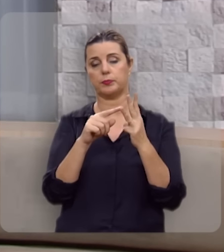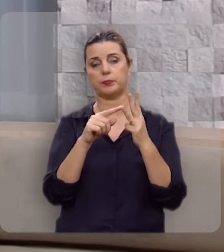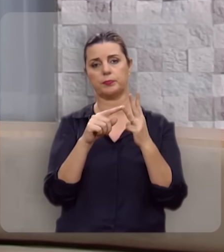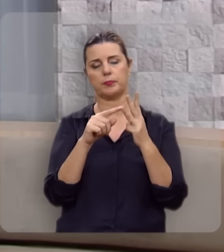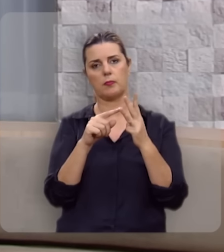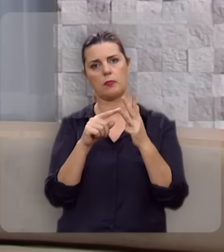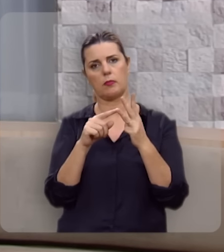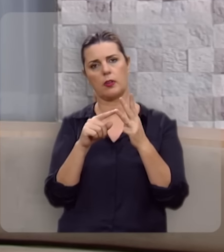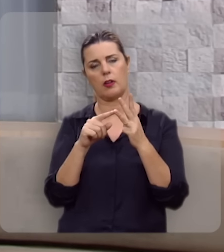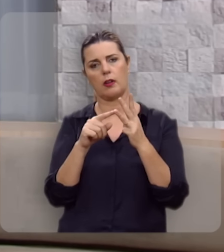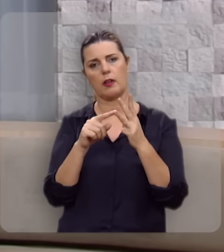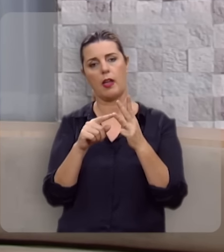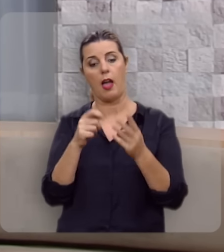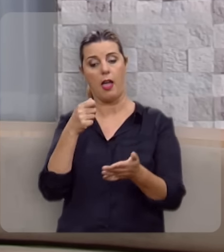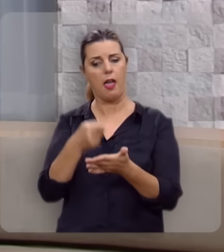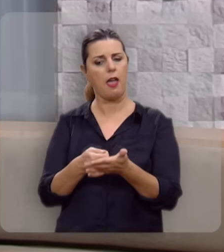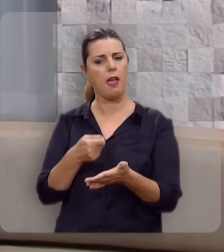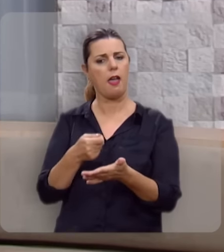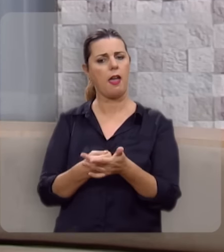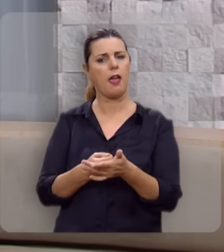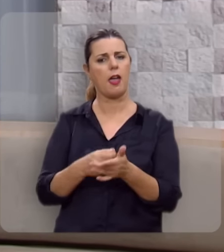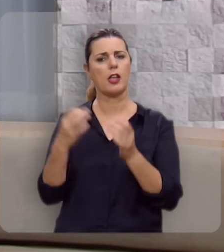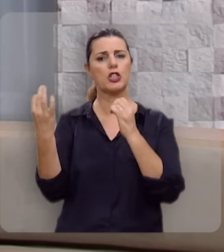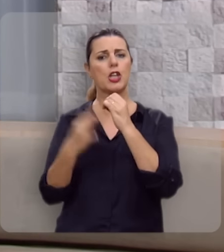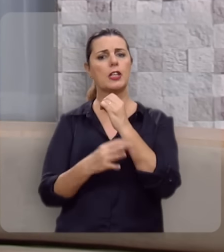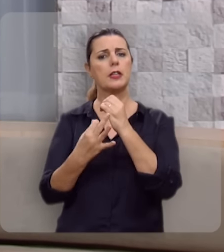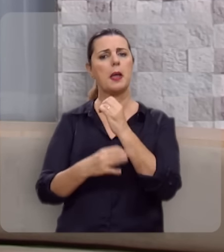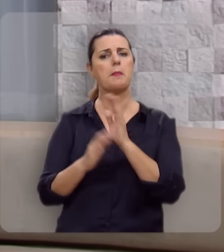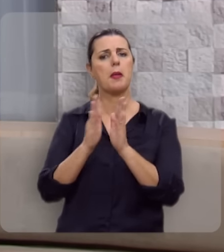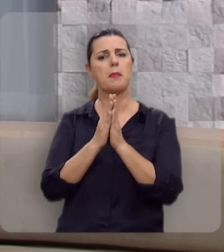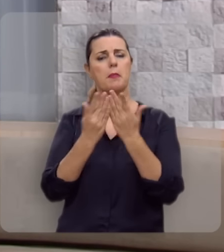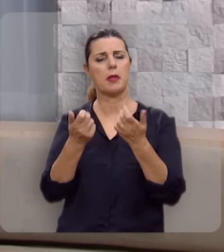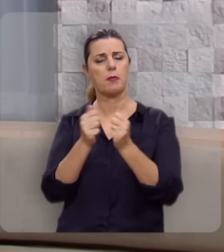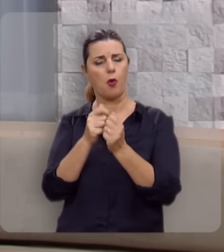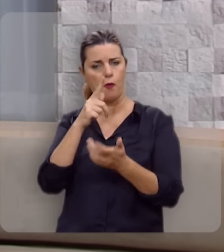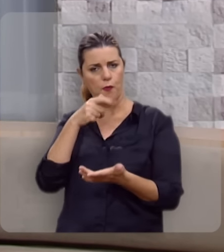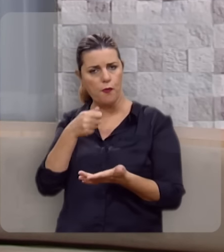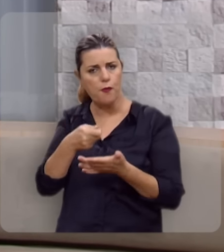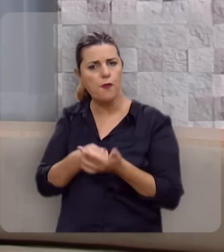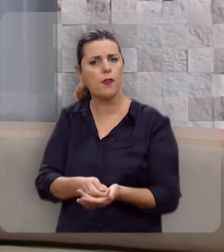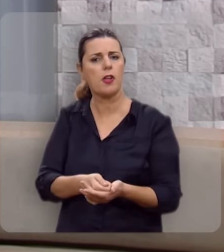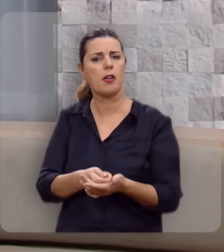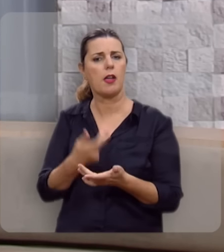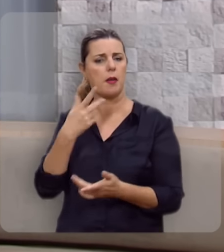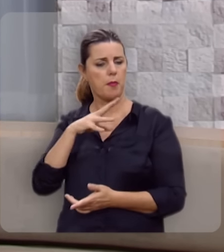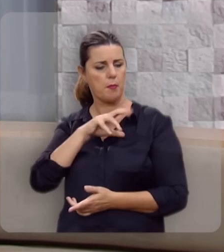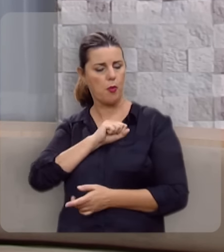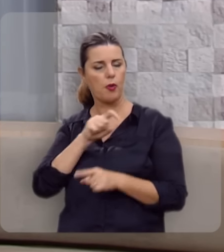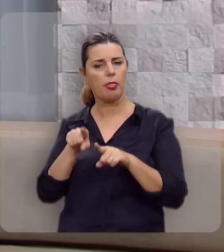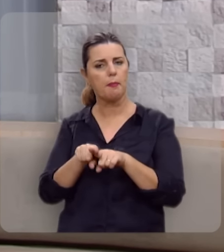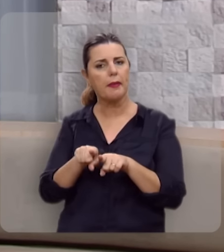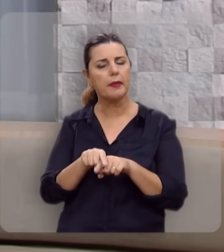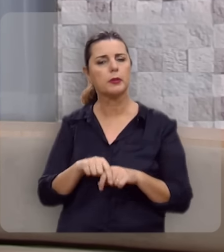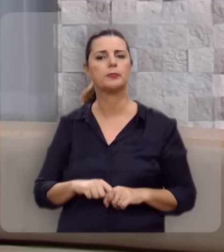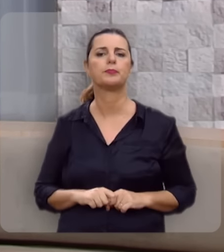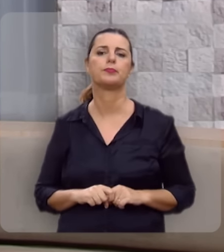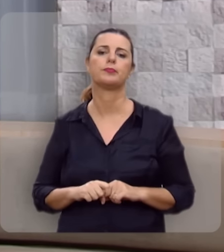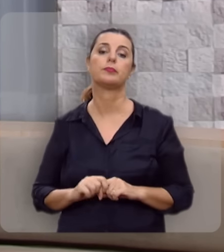à luz das Escrituras, e que exerce a disciplina bíblica com firmeza e com amor.